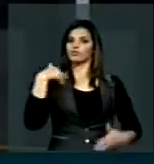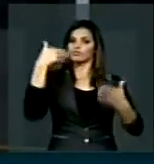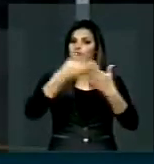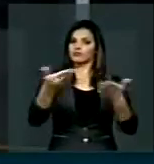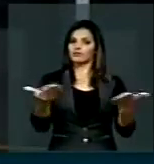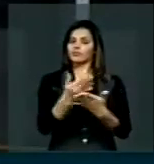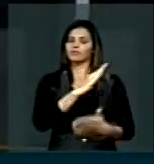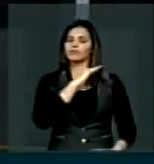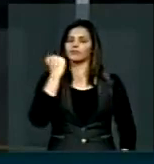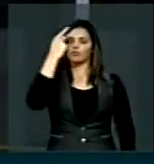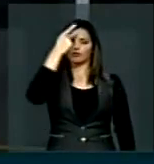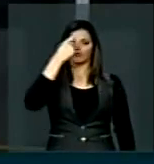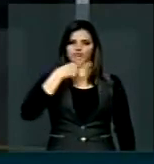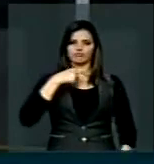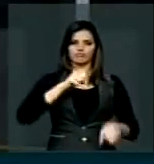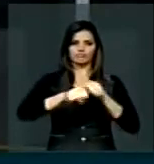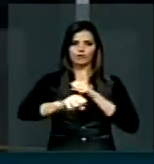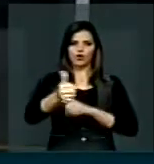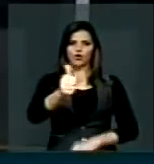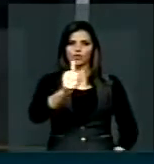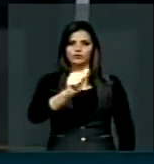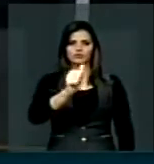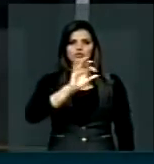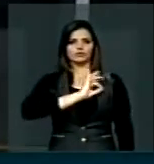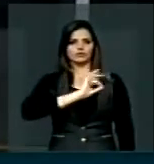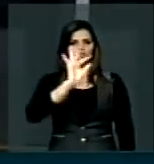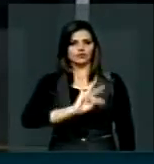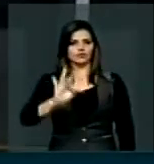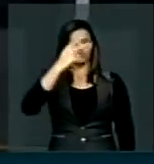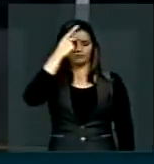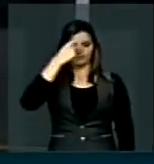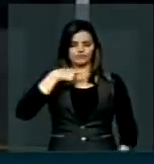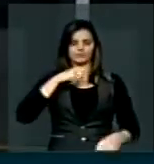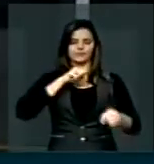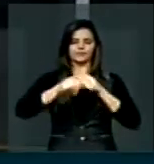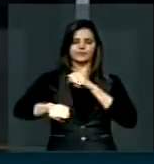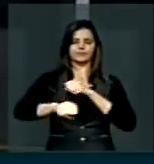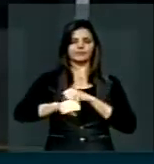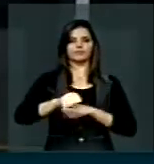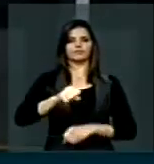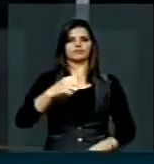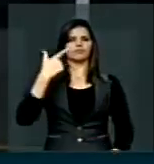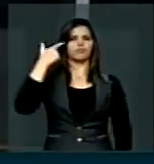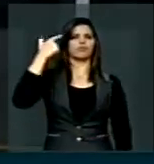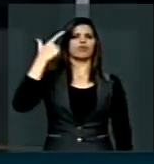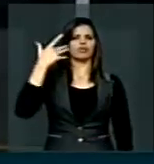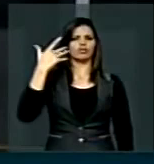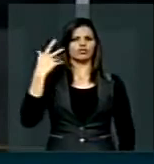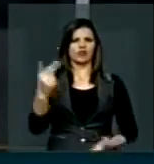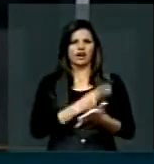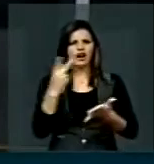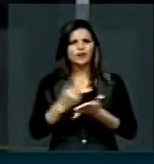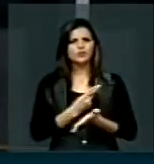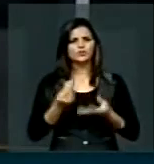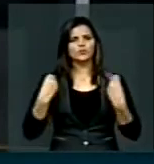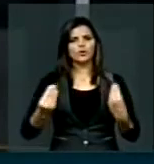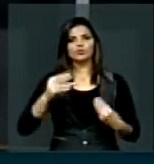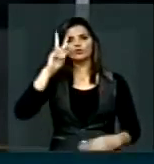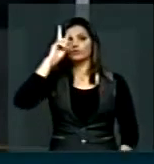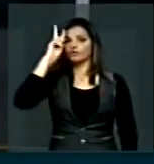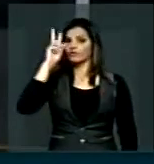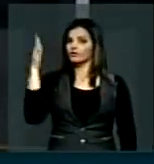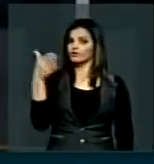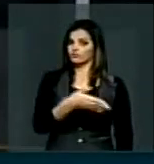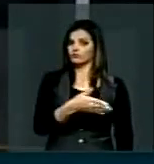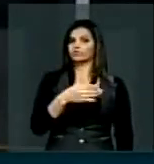cá foram 11 policiais federais que se suicidaram. Alguma coisa está errada. E segunda-feira eu vou